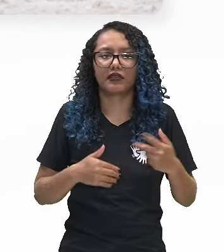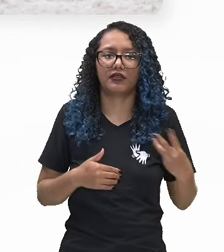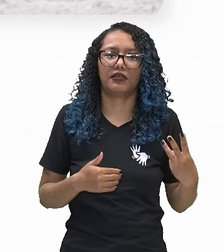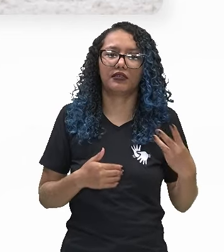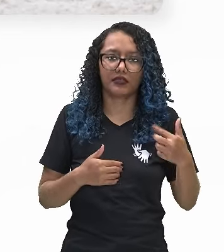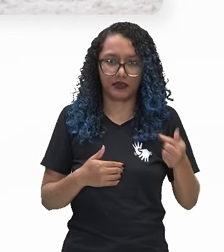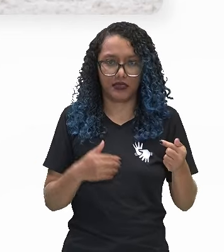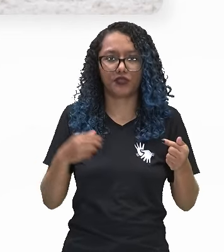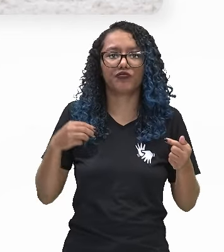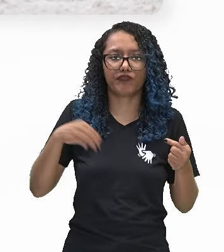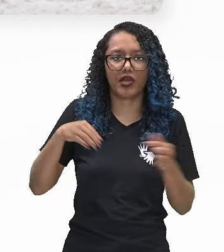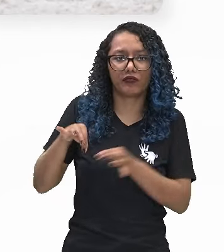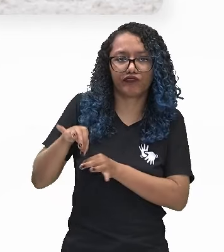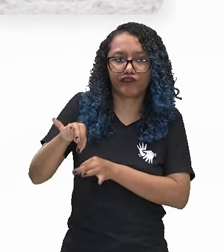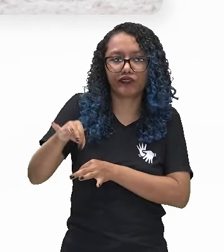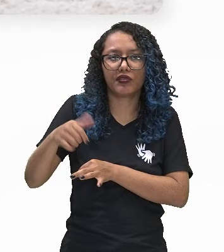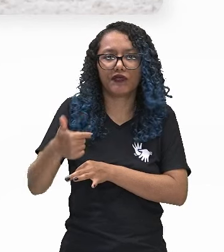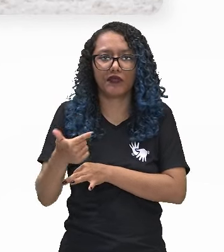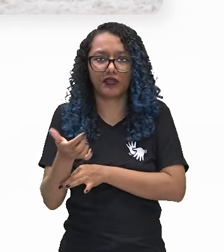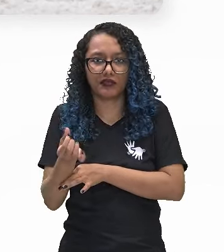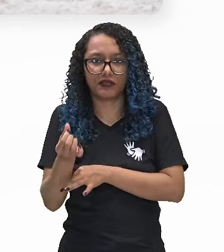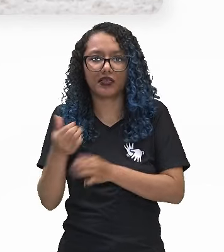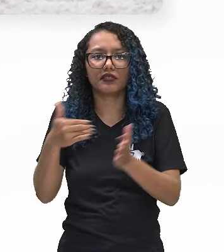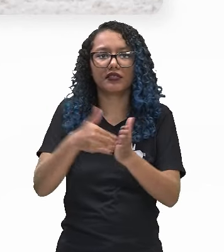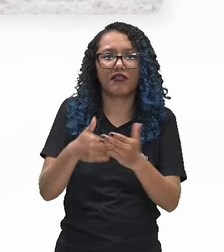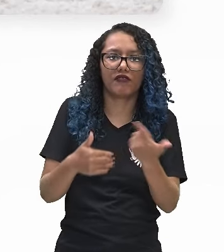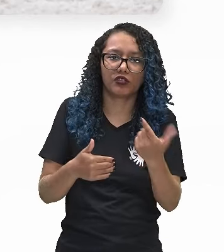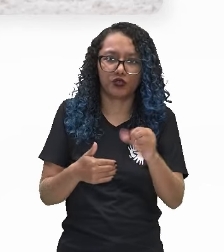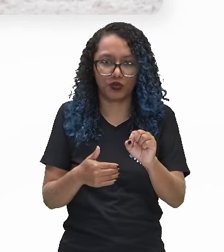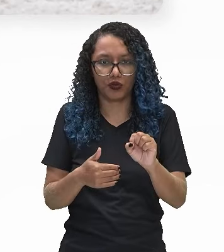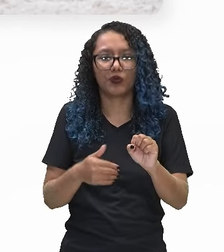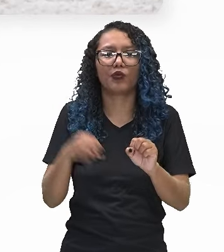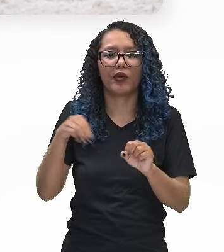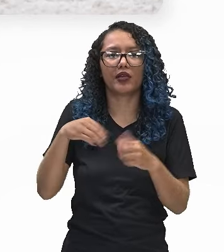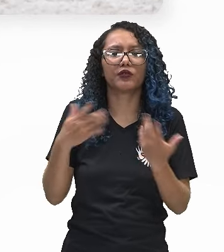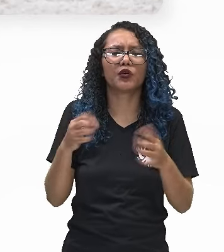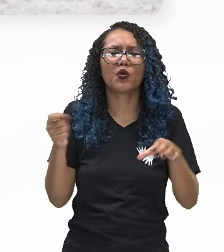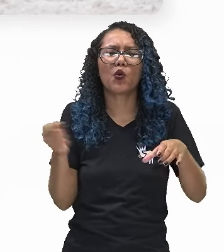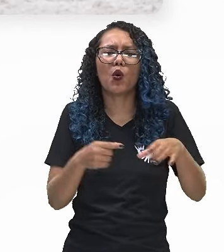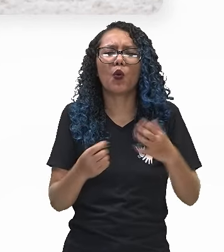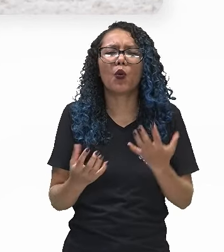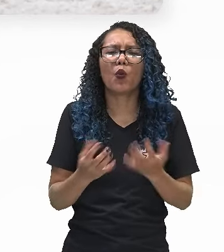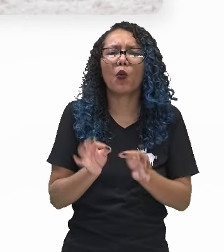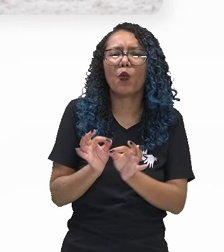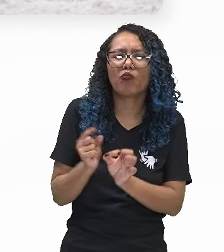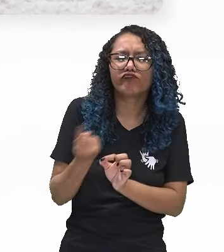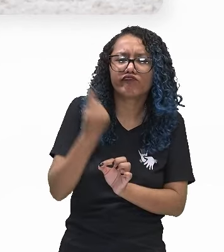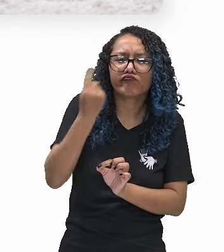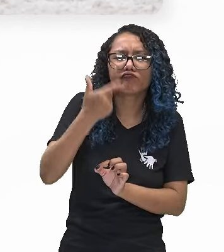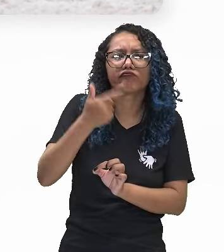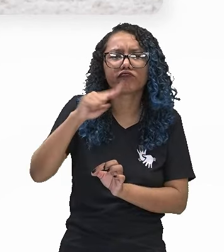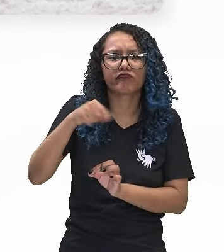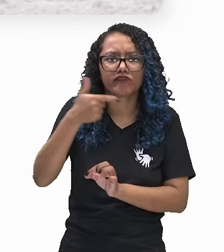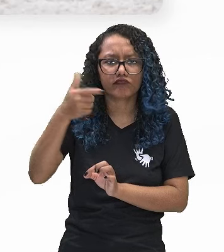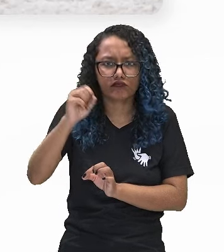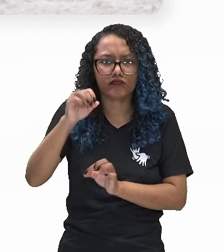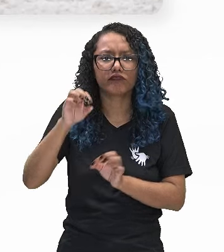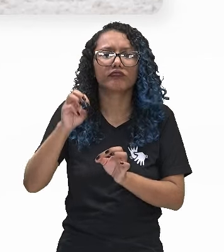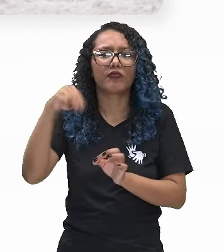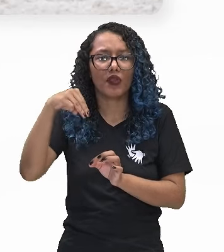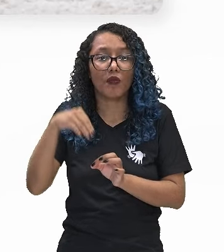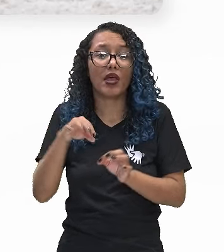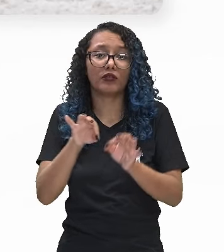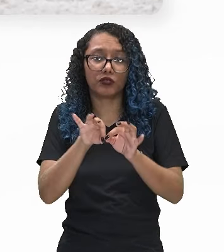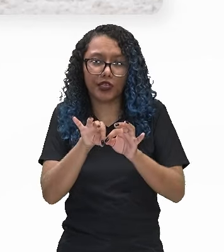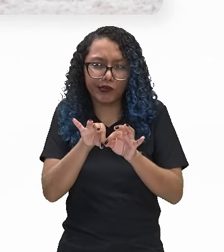de largura. Os gols têm 2,20 metros de altura por 5,50 metros de extensão. Partidas são